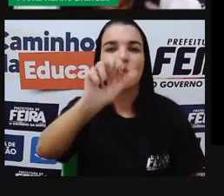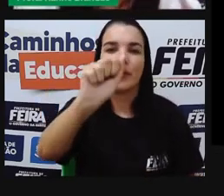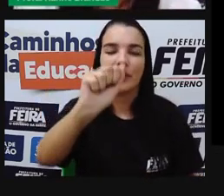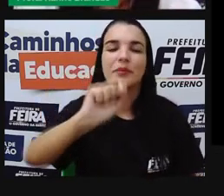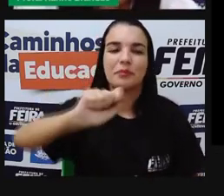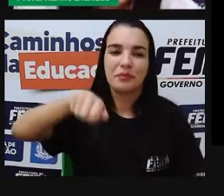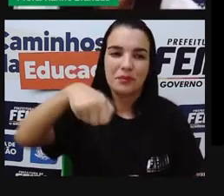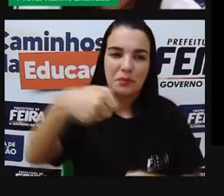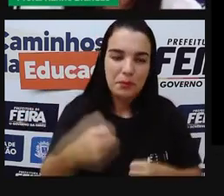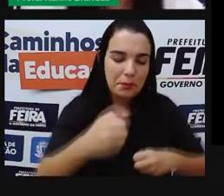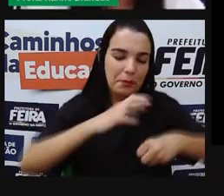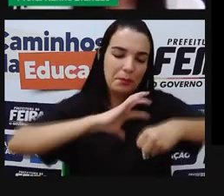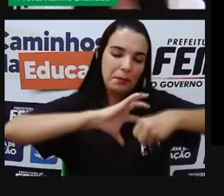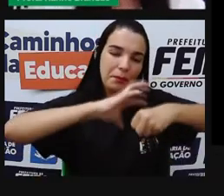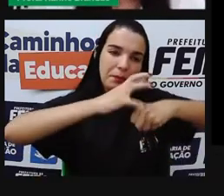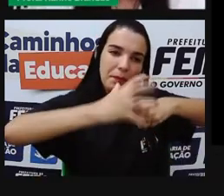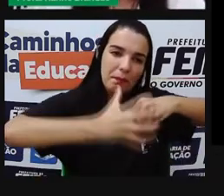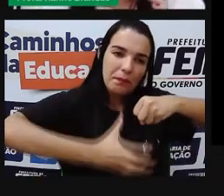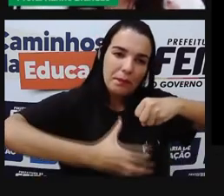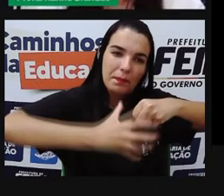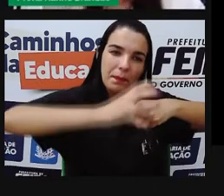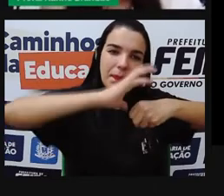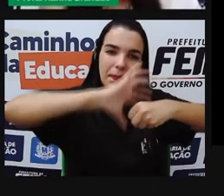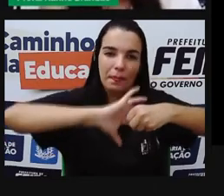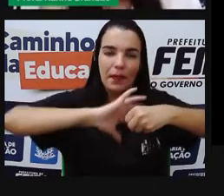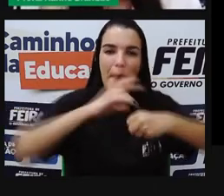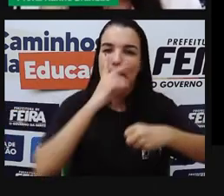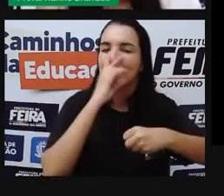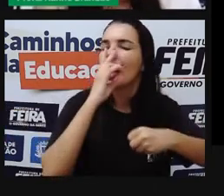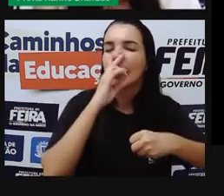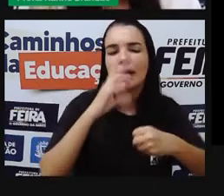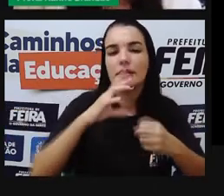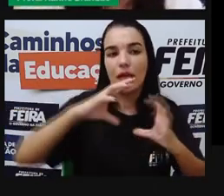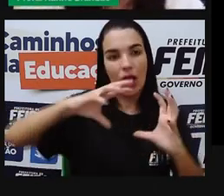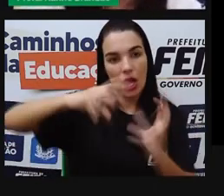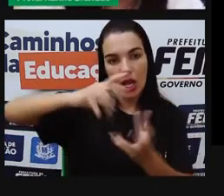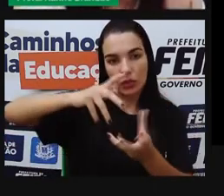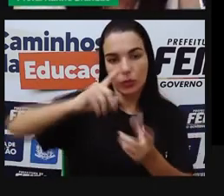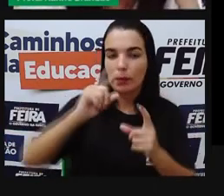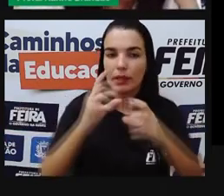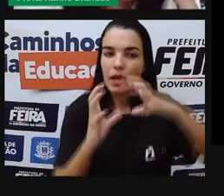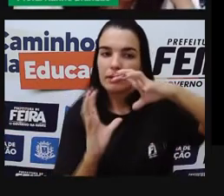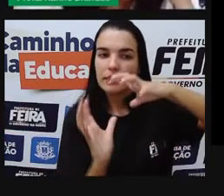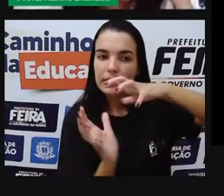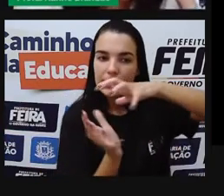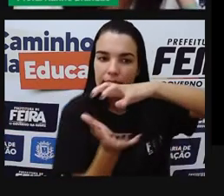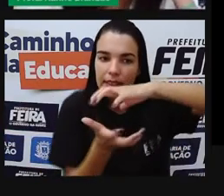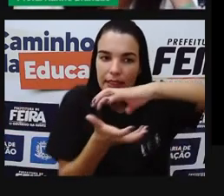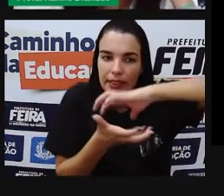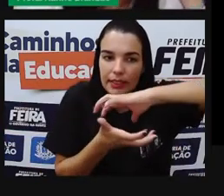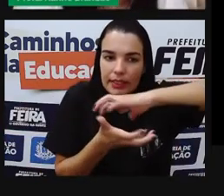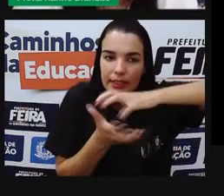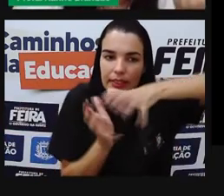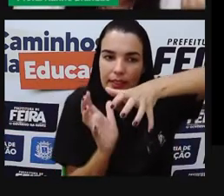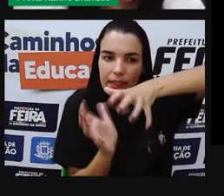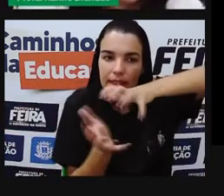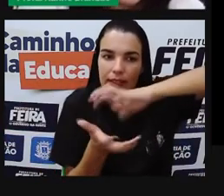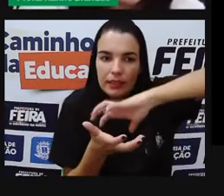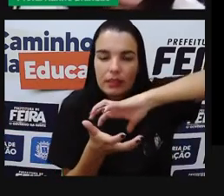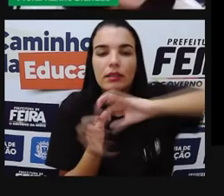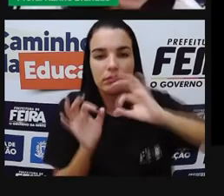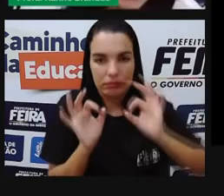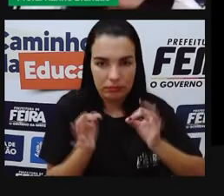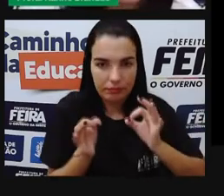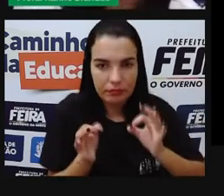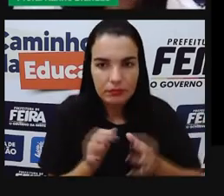impressão de que ela é redonda, tá? De que ela vai ser esférica, tá bom? Além disso, como a Pró já falou no